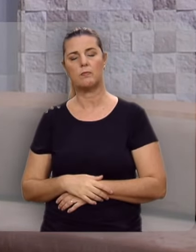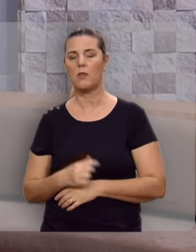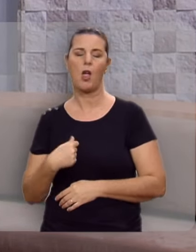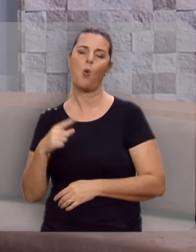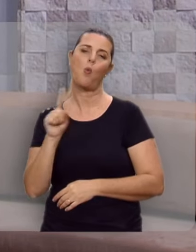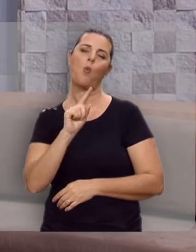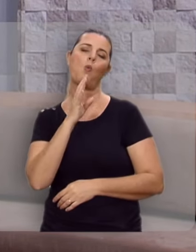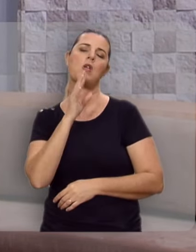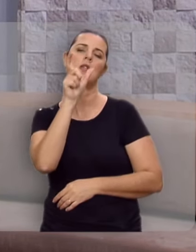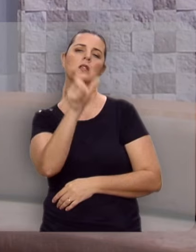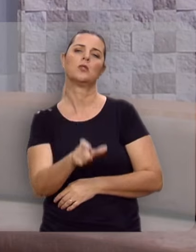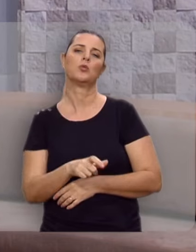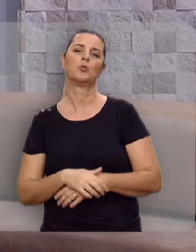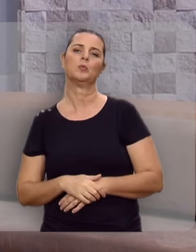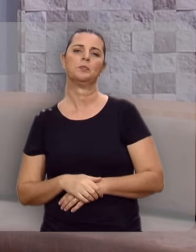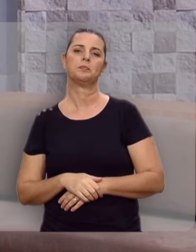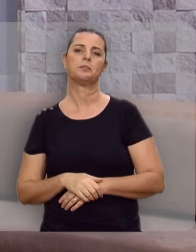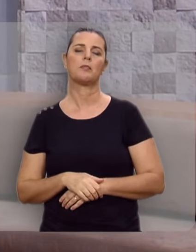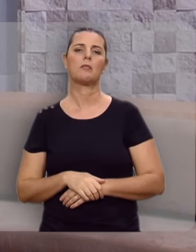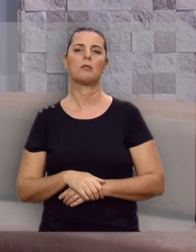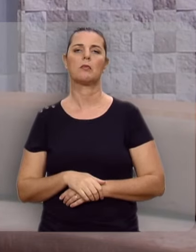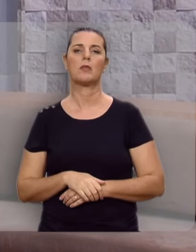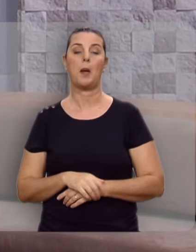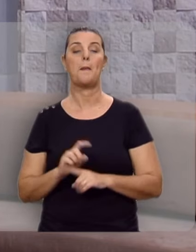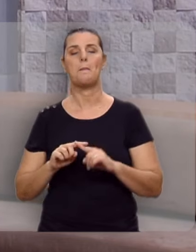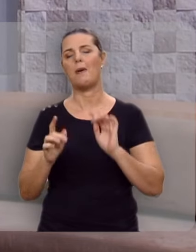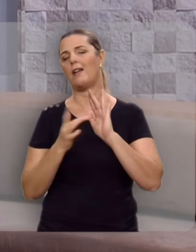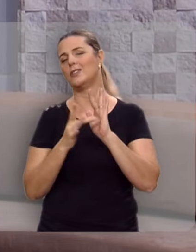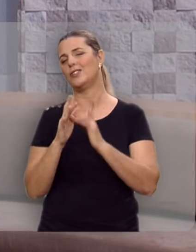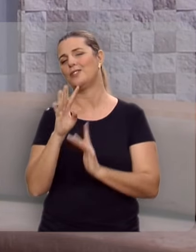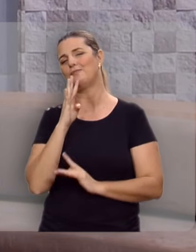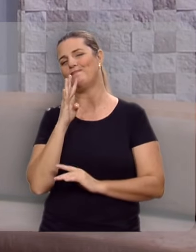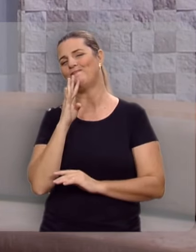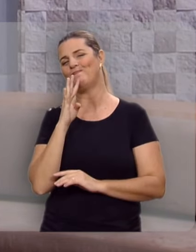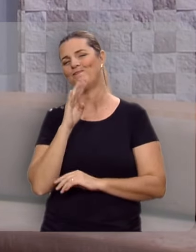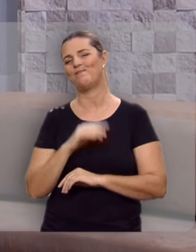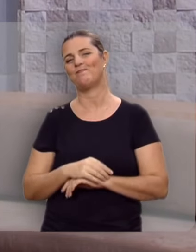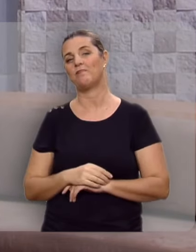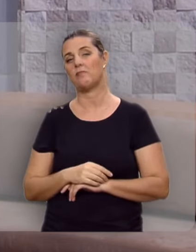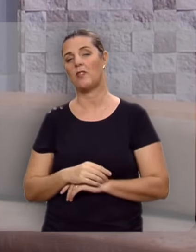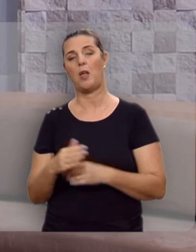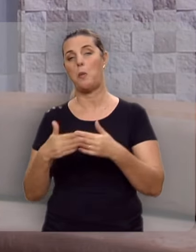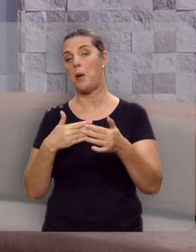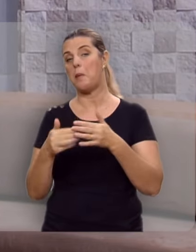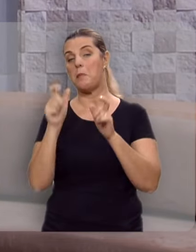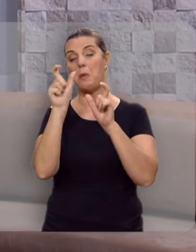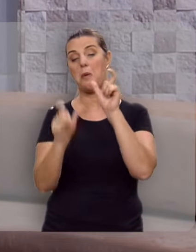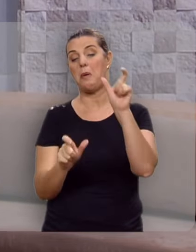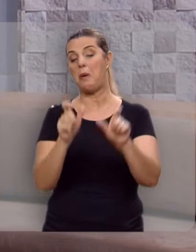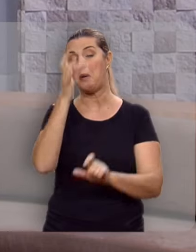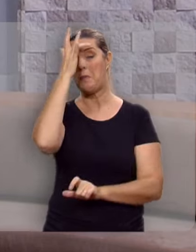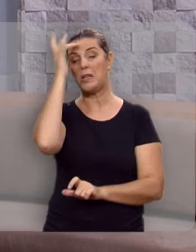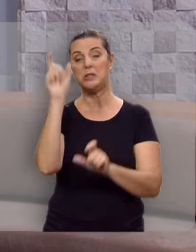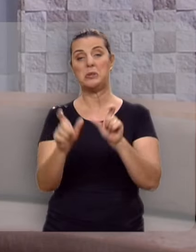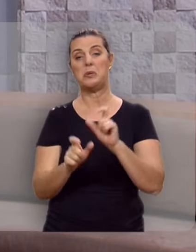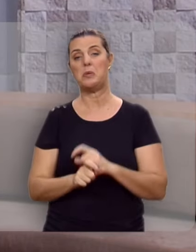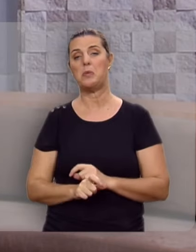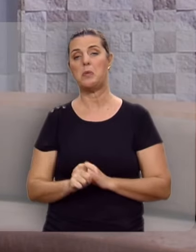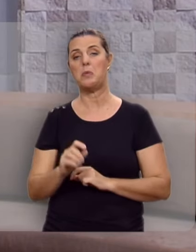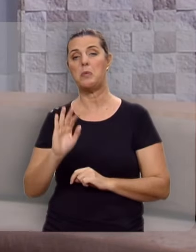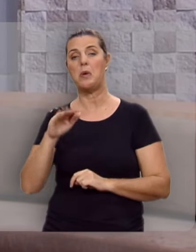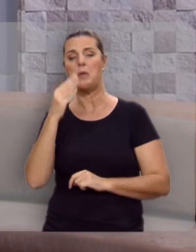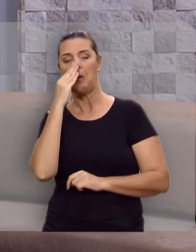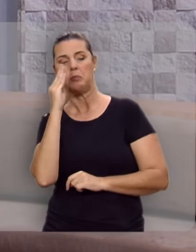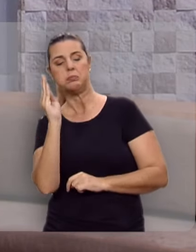Eu não conheço você, mas Jesus conhece. Não importa quem seja você, quão